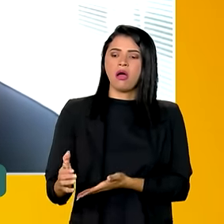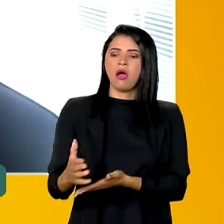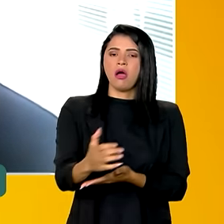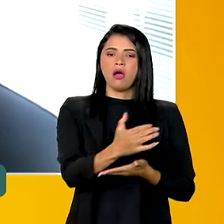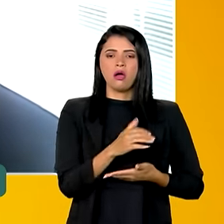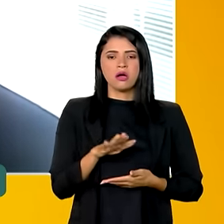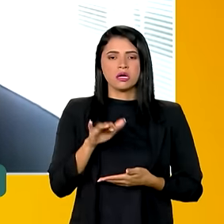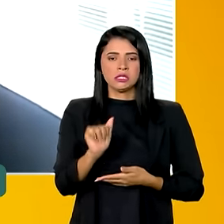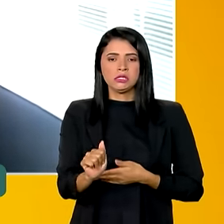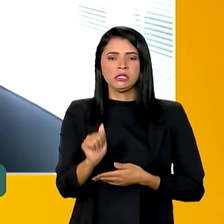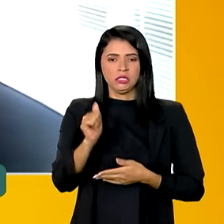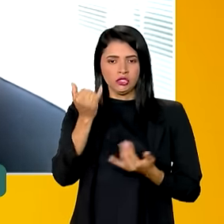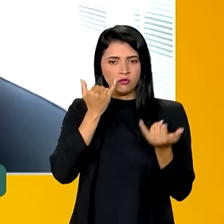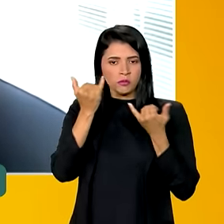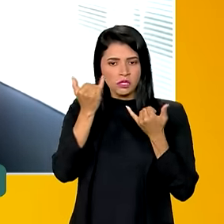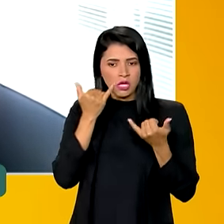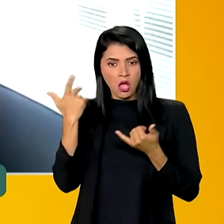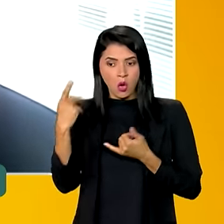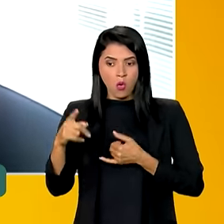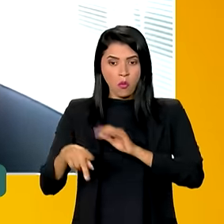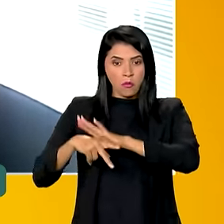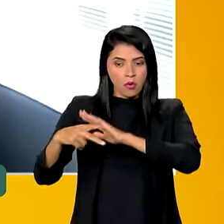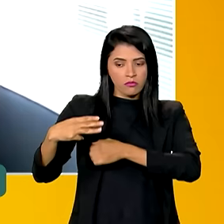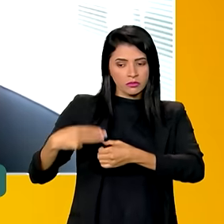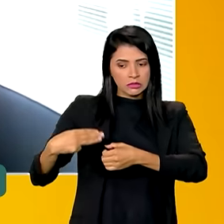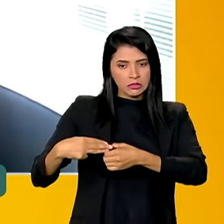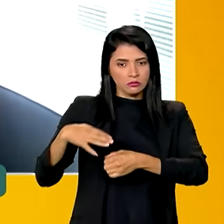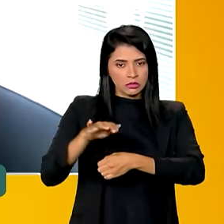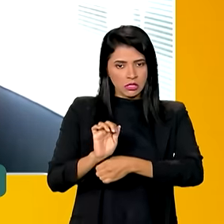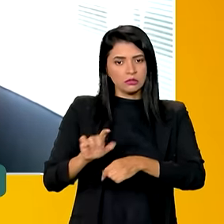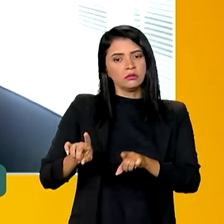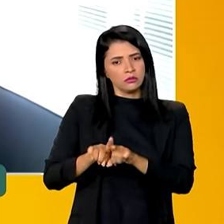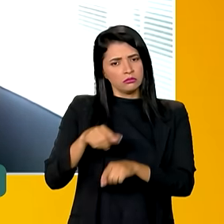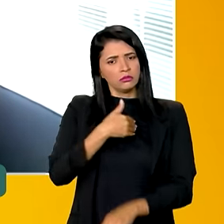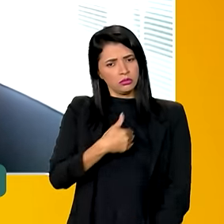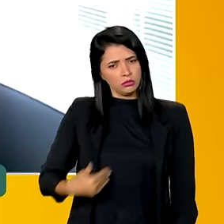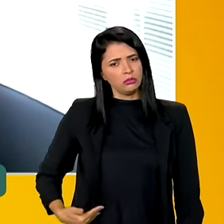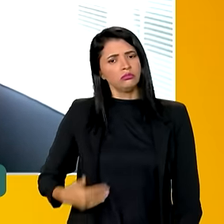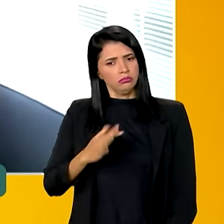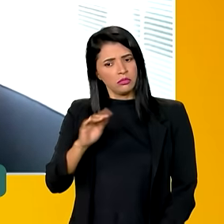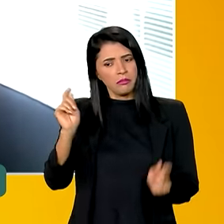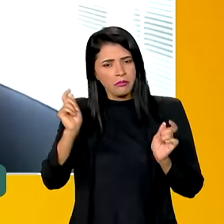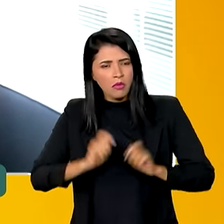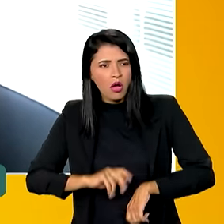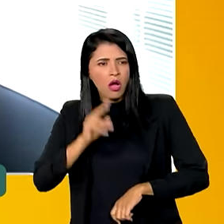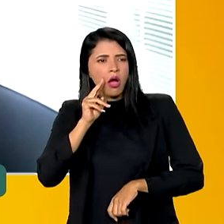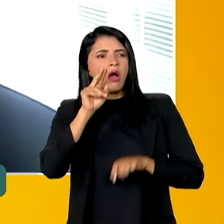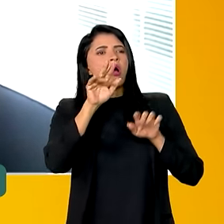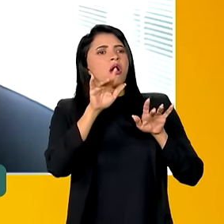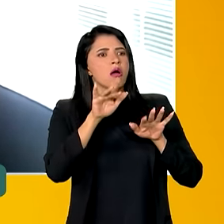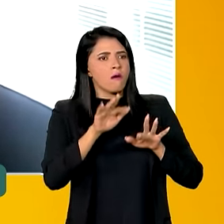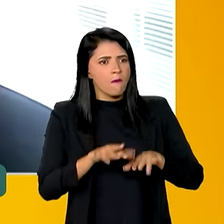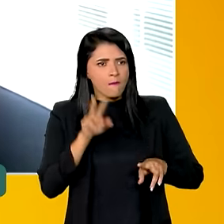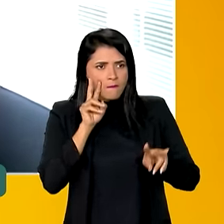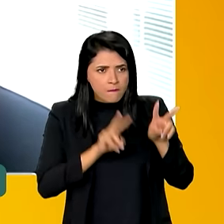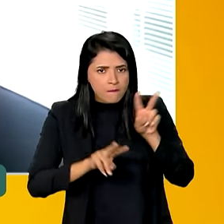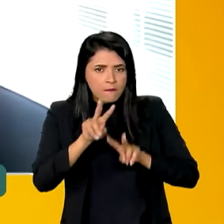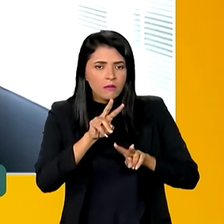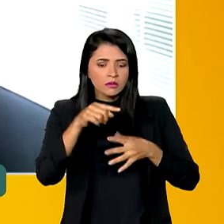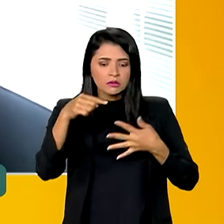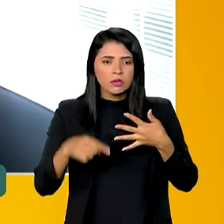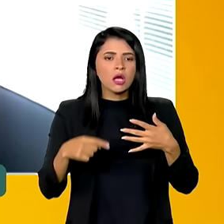que o próprio município, o Estado e mesmo o governo federal possam ter a visão das